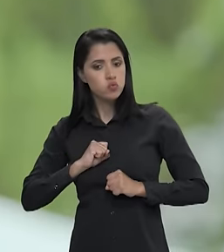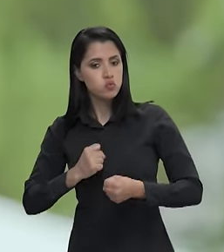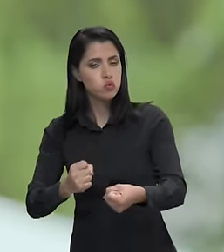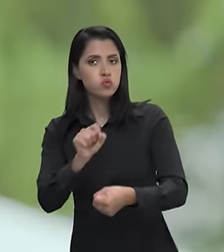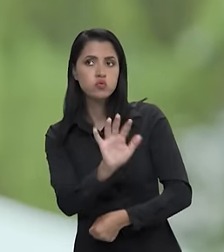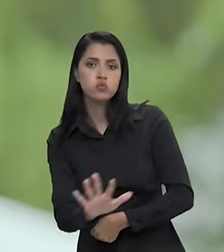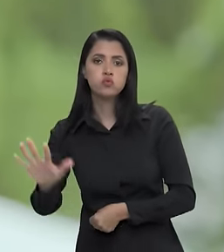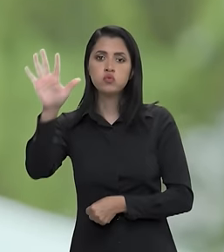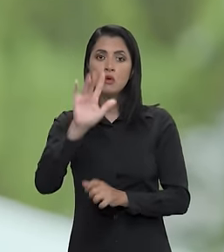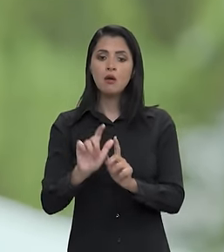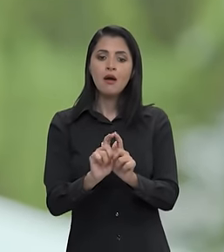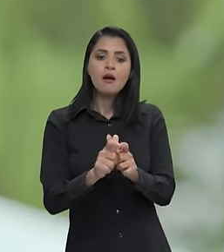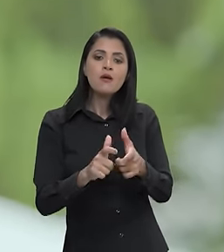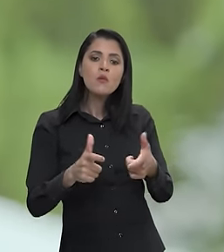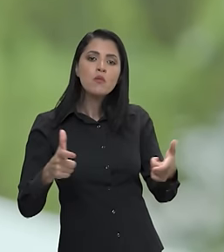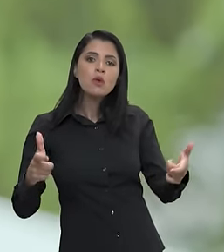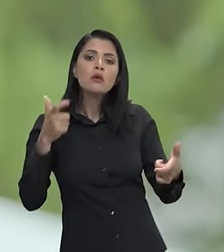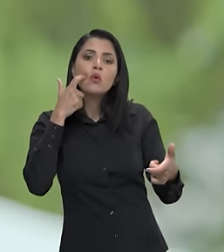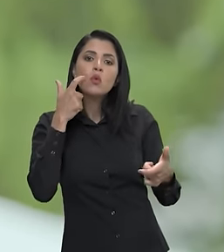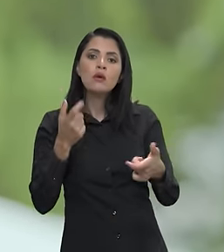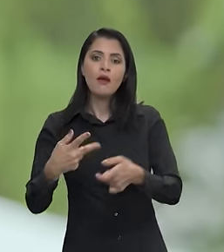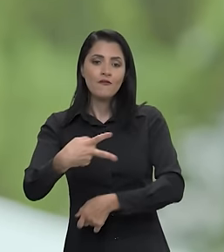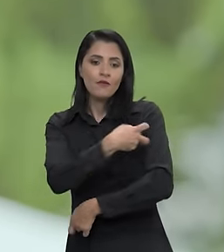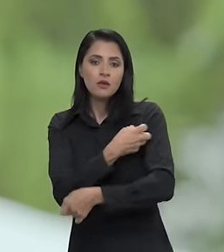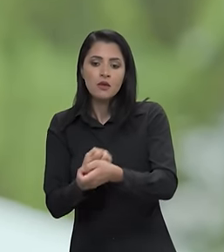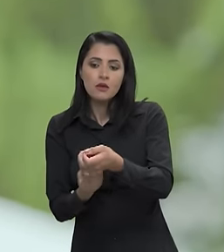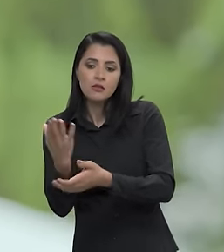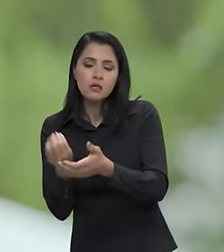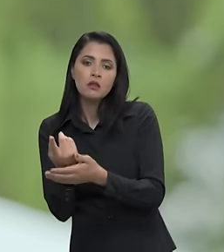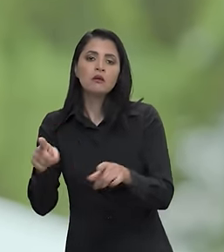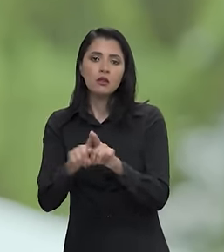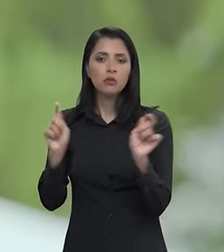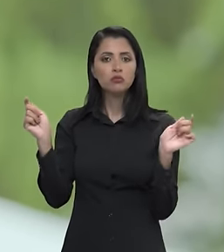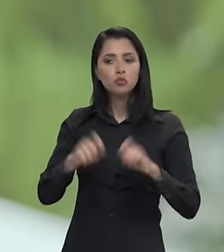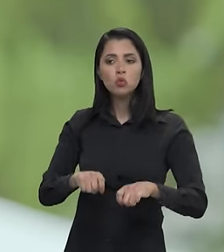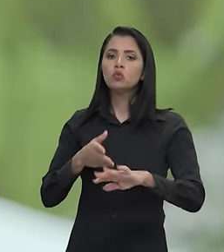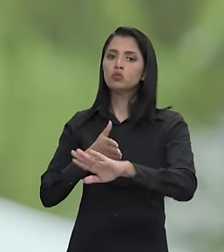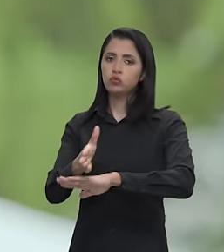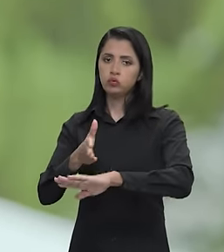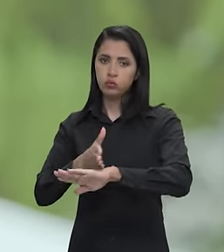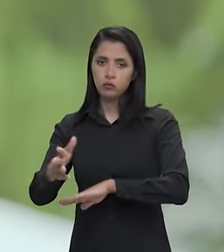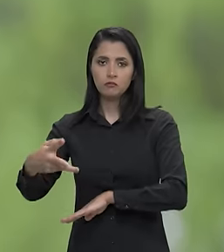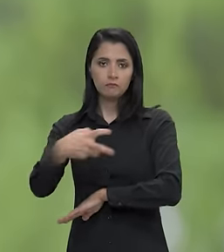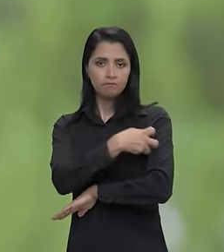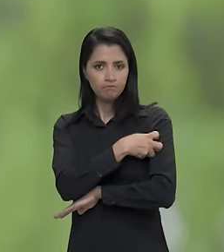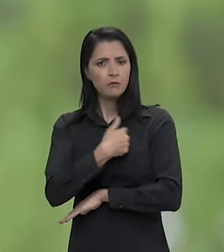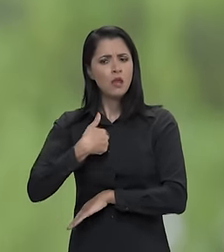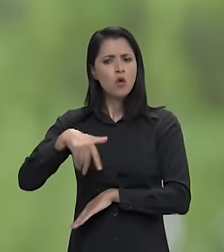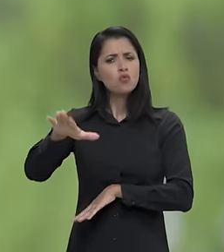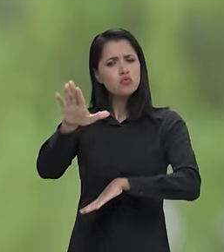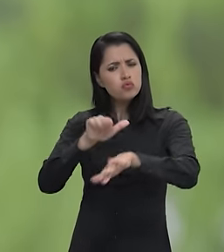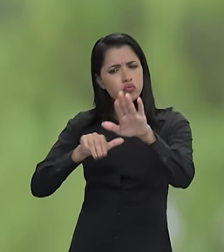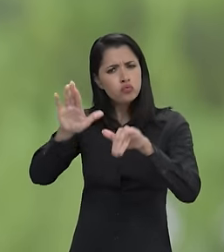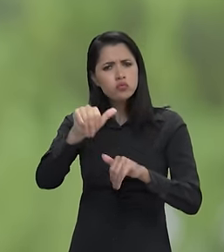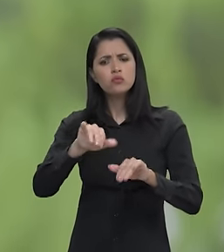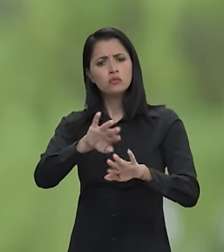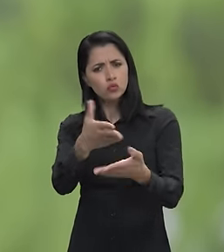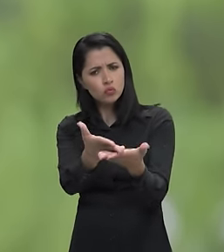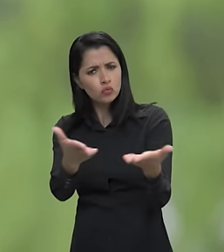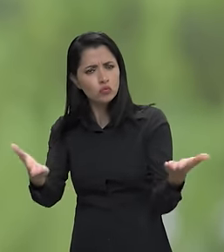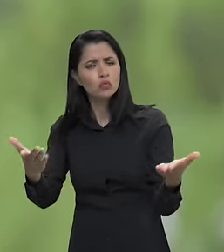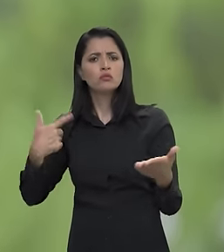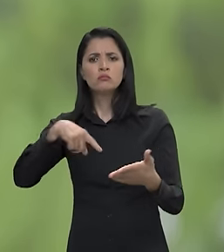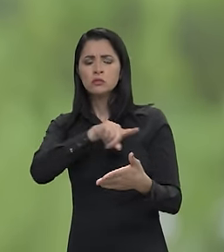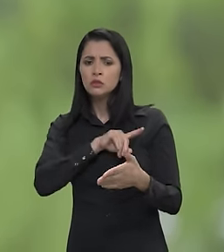esforço nacional para ampliar a produção e o acesso a vacinas. Convoco todas e